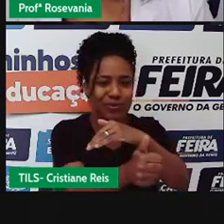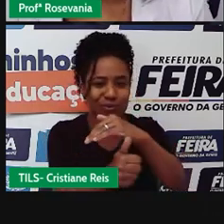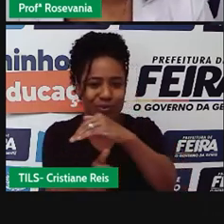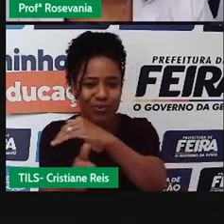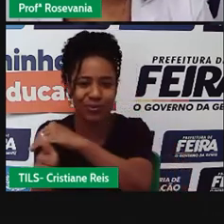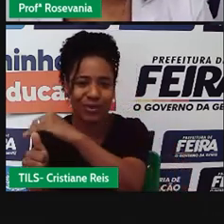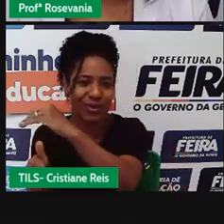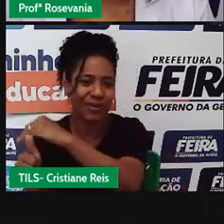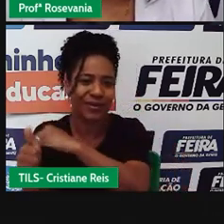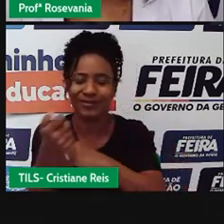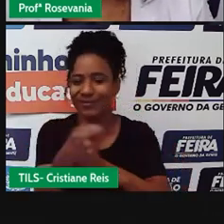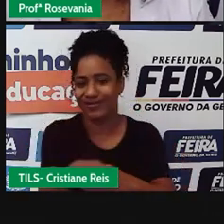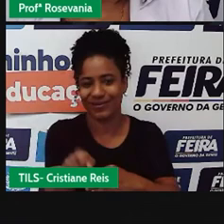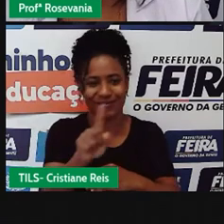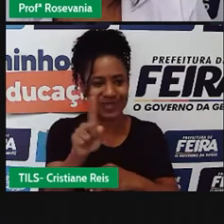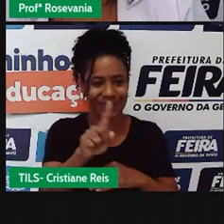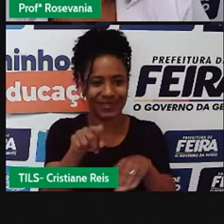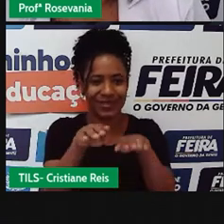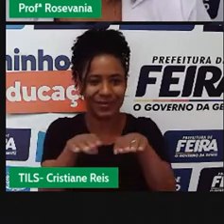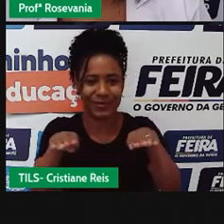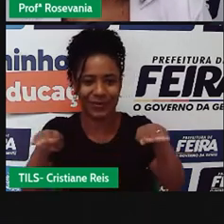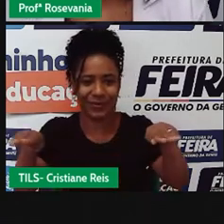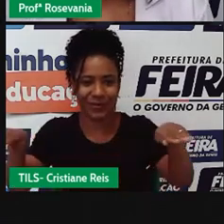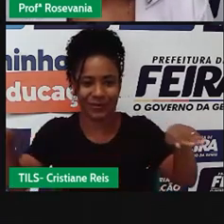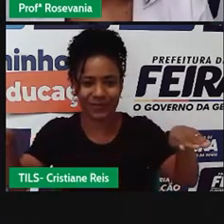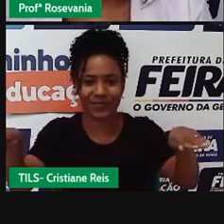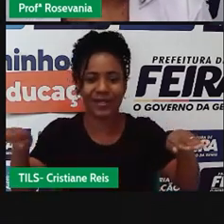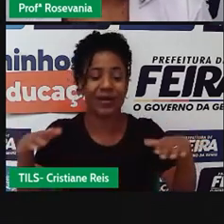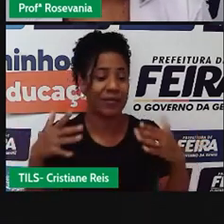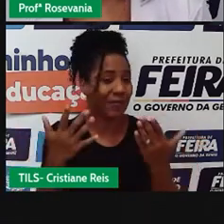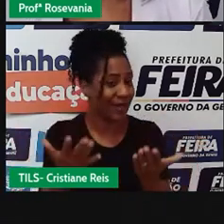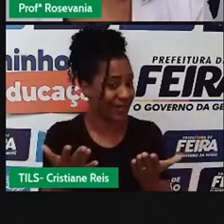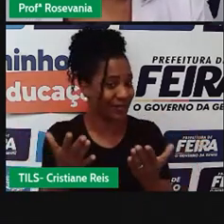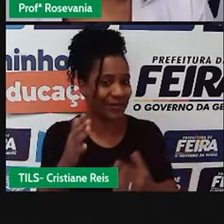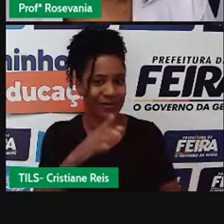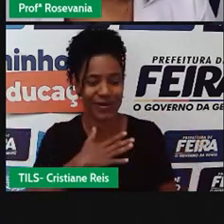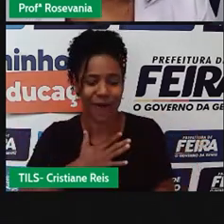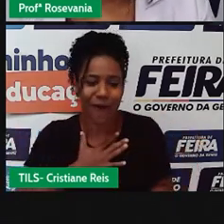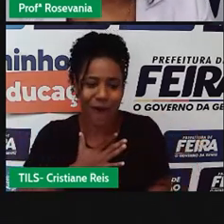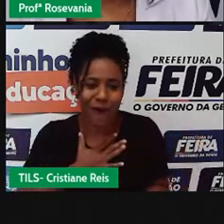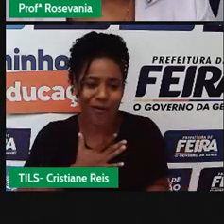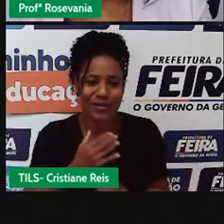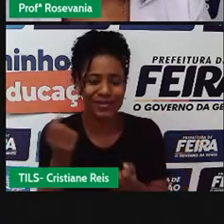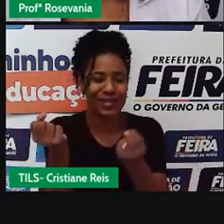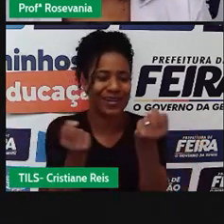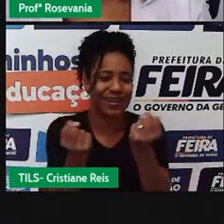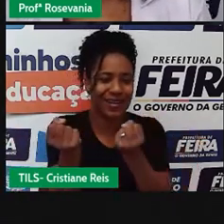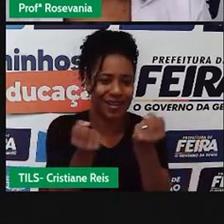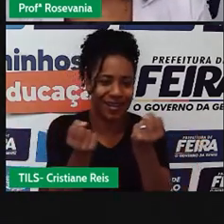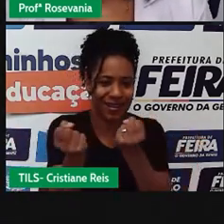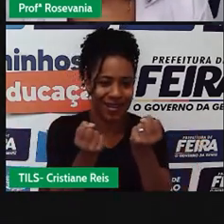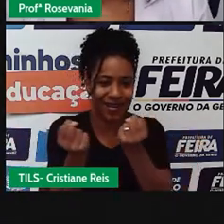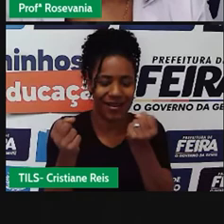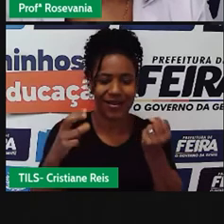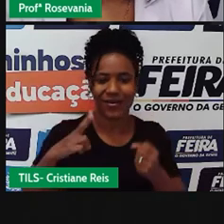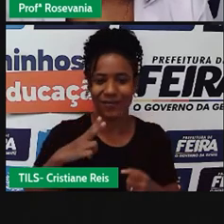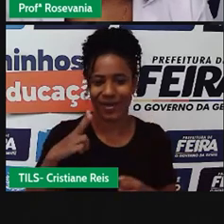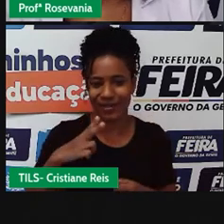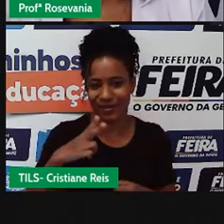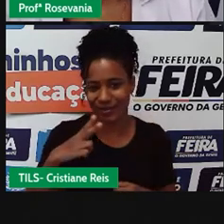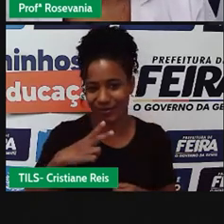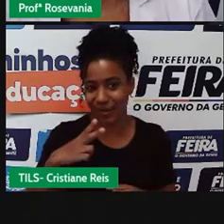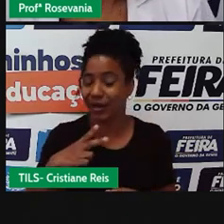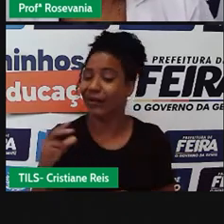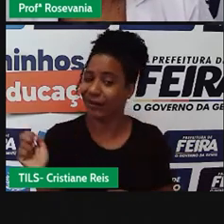Agora, aqui, de todos os queridinhos, né, são os carros particulares, que têm todos esses problemas que eu falei para vocês, acaba se tornando